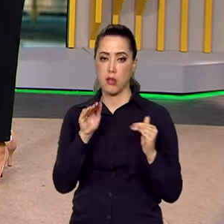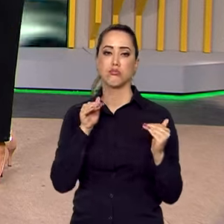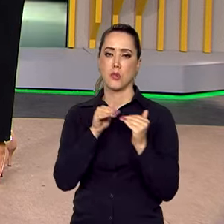noite para você.